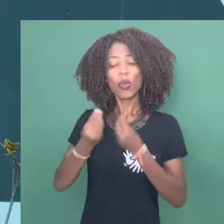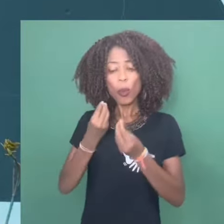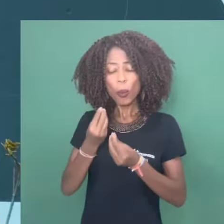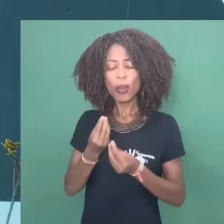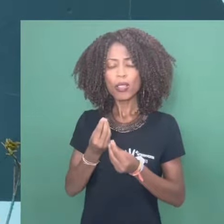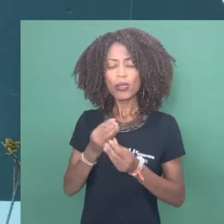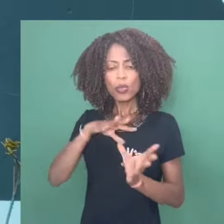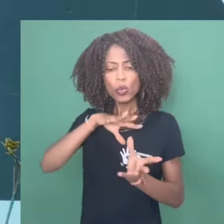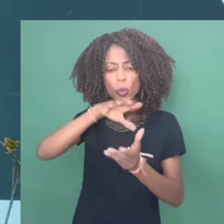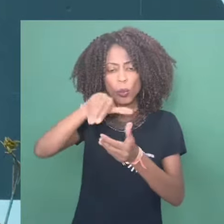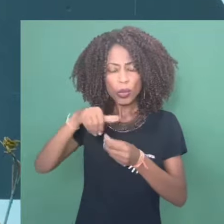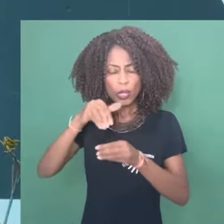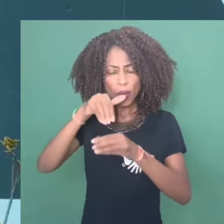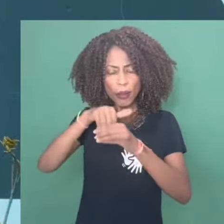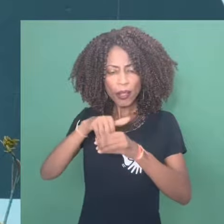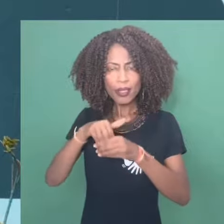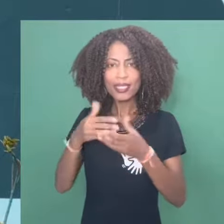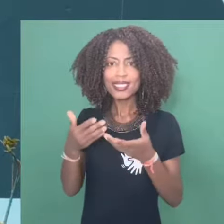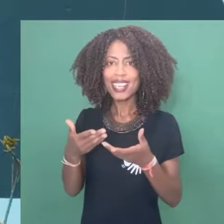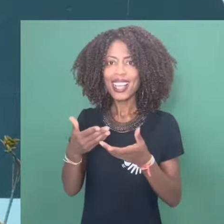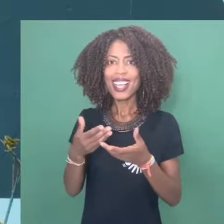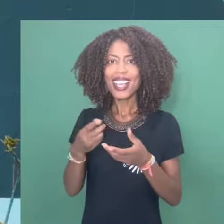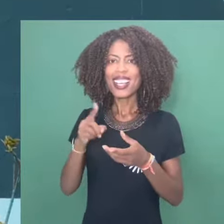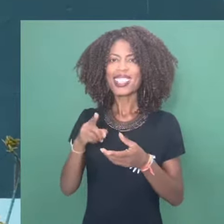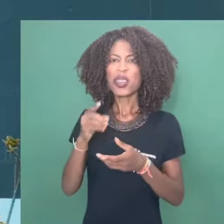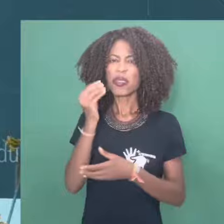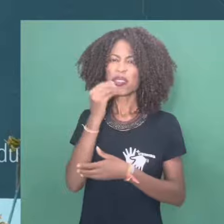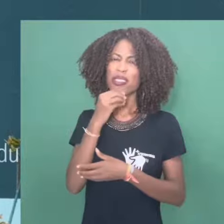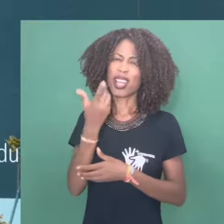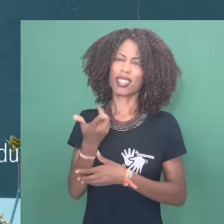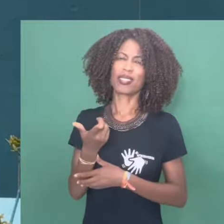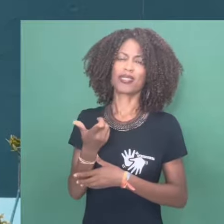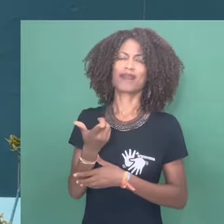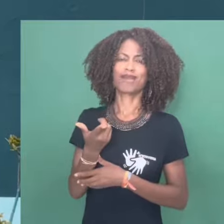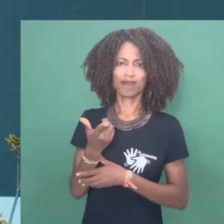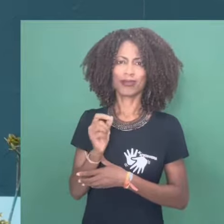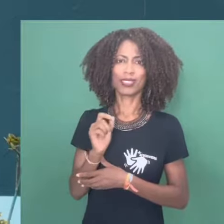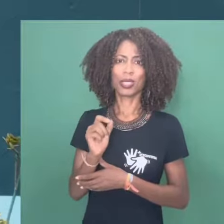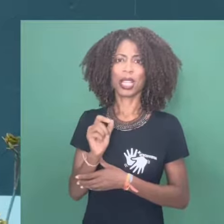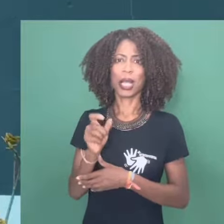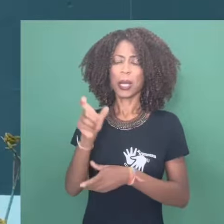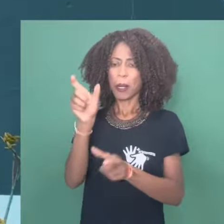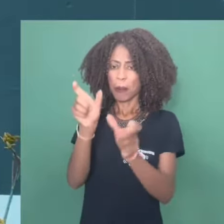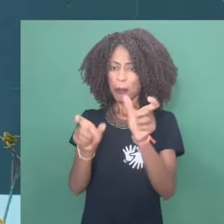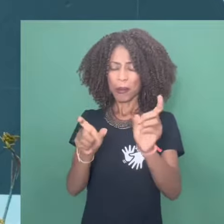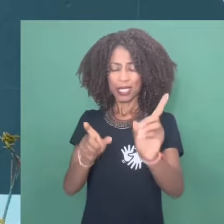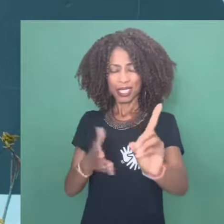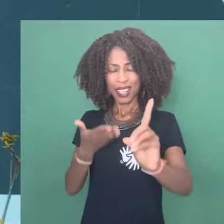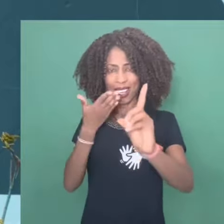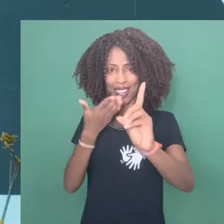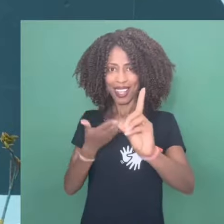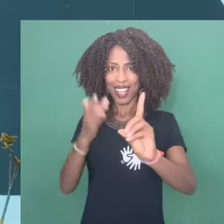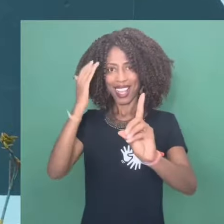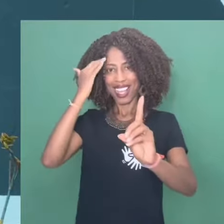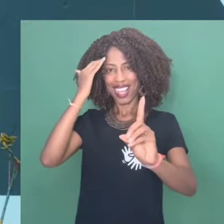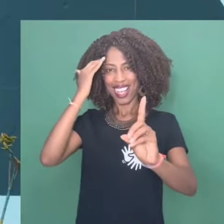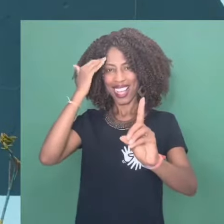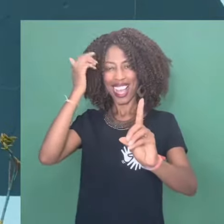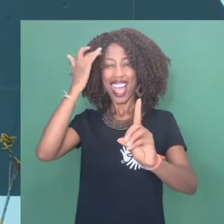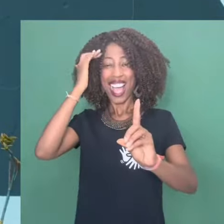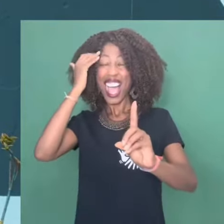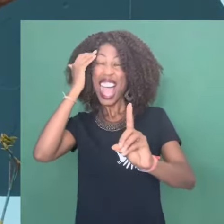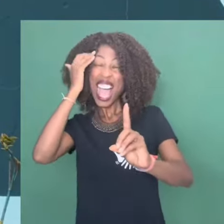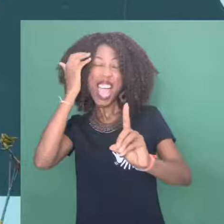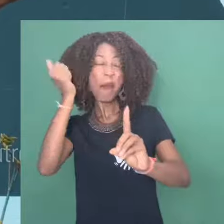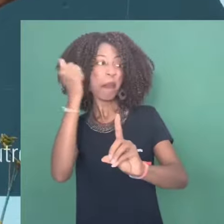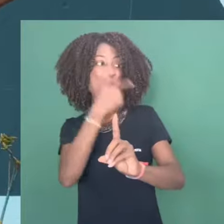mundo. Assim como eu entendo também que não tem nada mais enfraquecedor para o indivíduo do que ele achar que ele é melhor